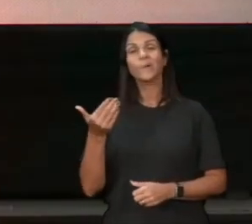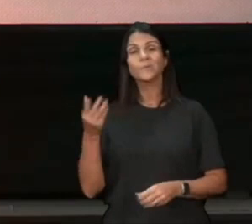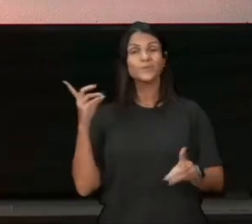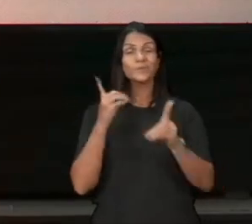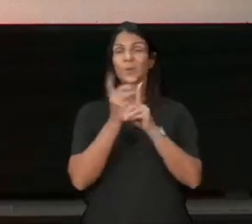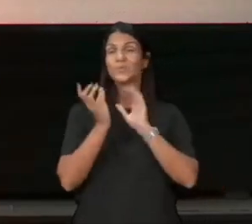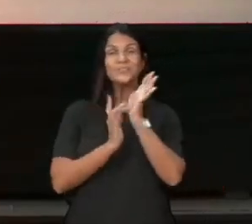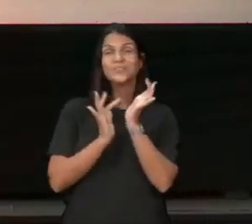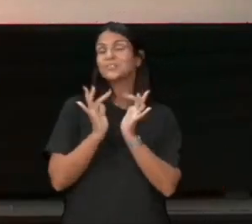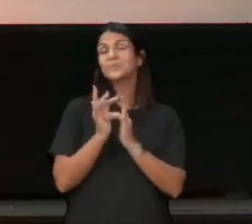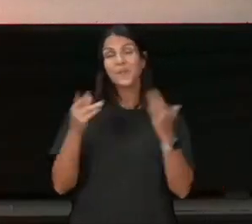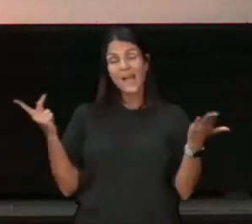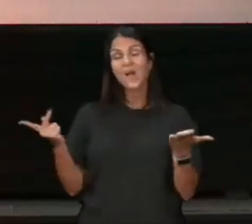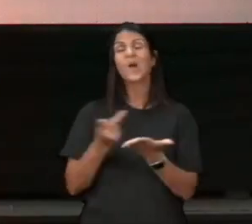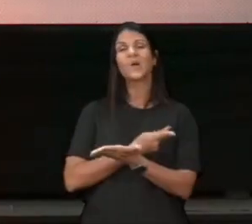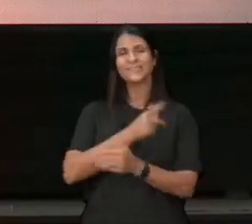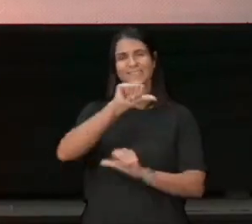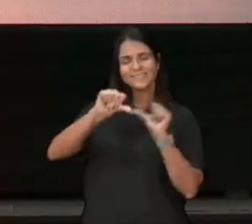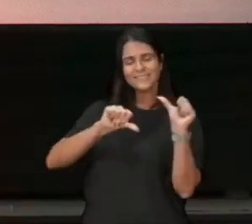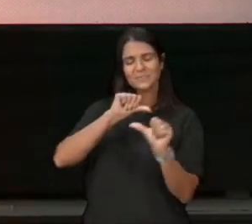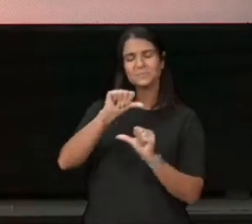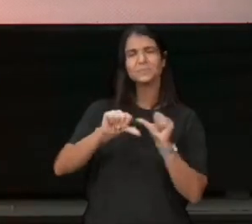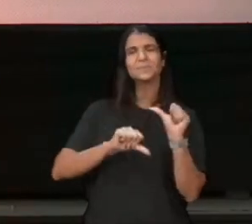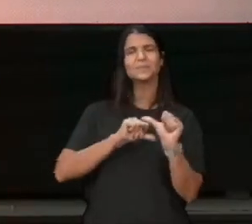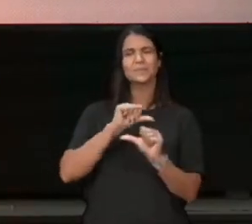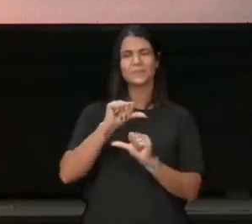faça valendo a sua vida, o que você já tem, o evangelho,